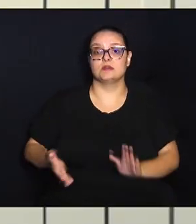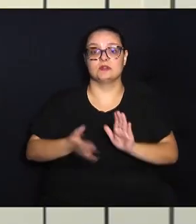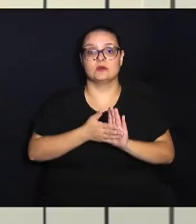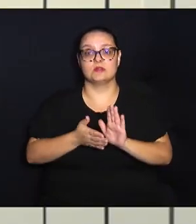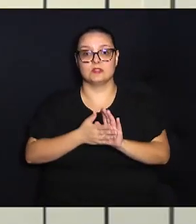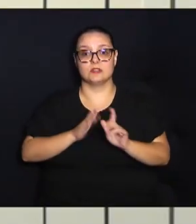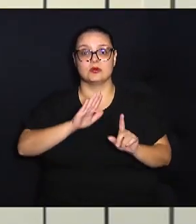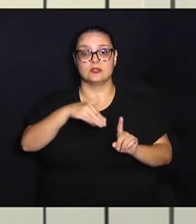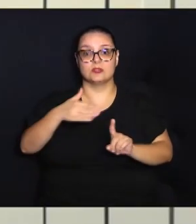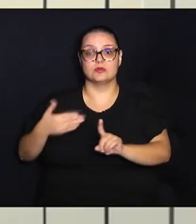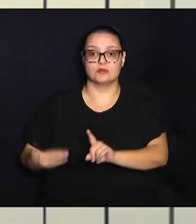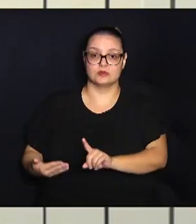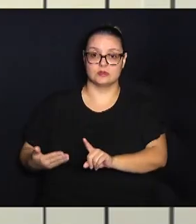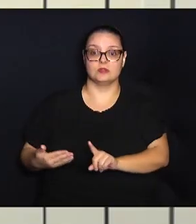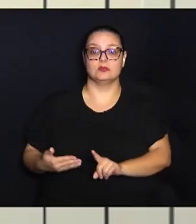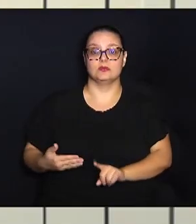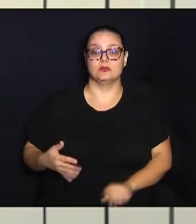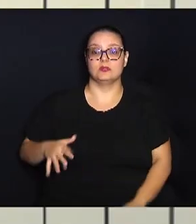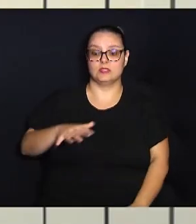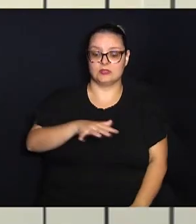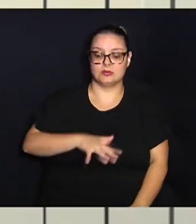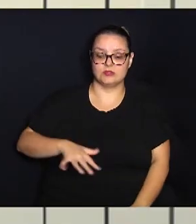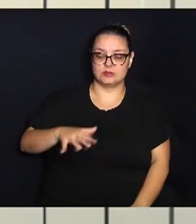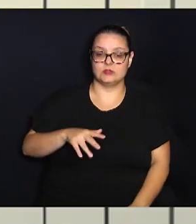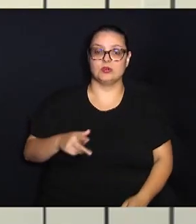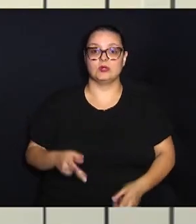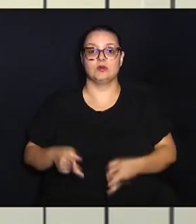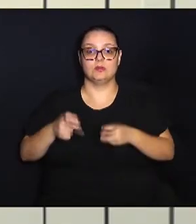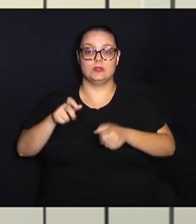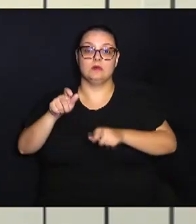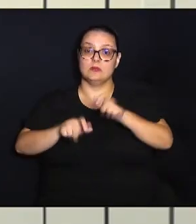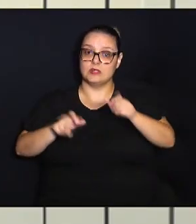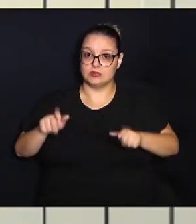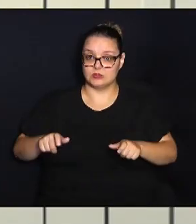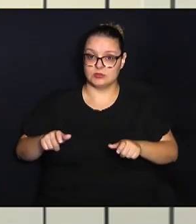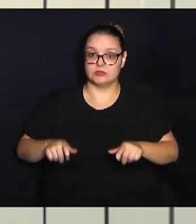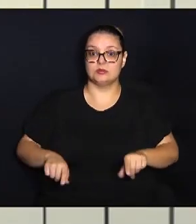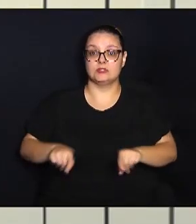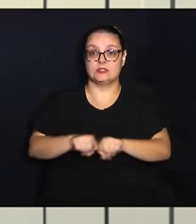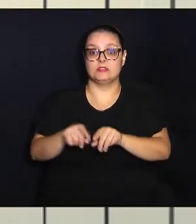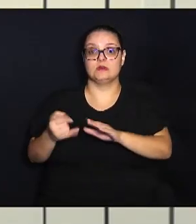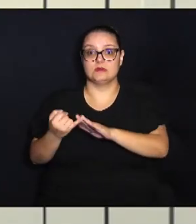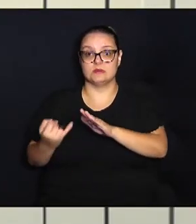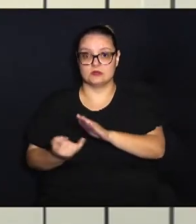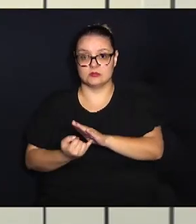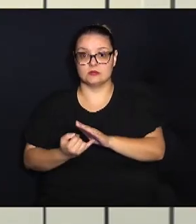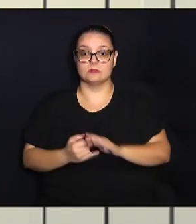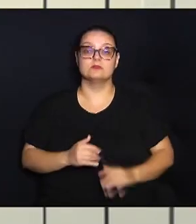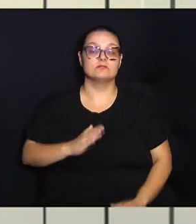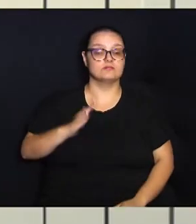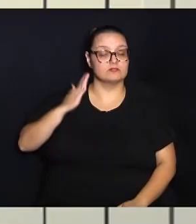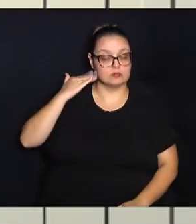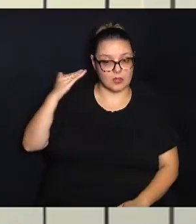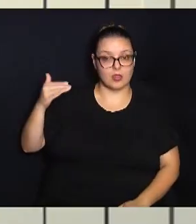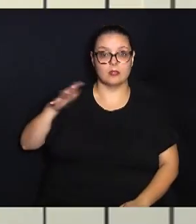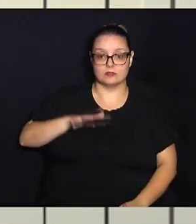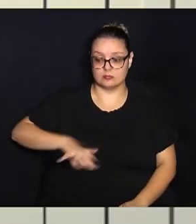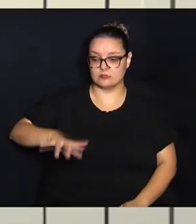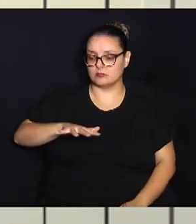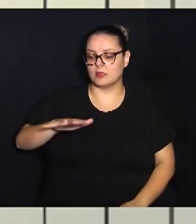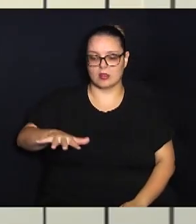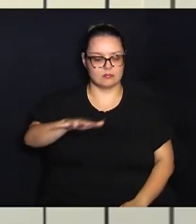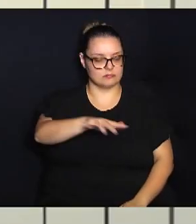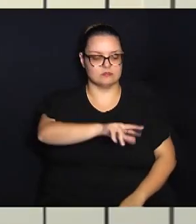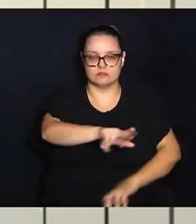de honrarias destinadas a reconhecer pessoas e instituições que se destacam nas mais diversas